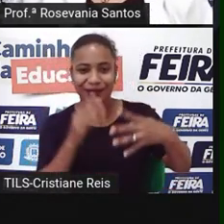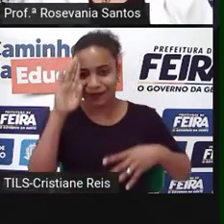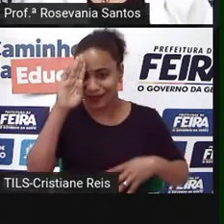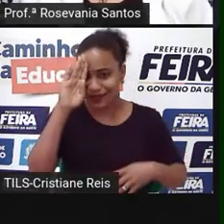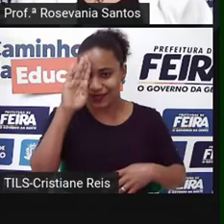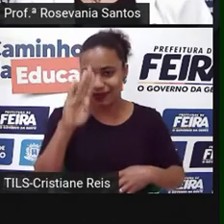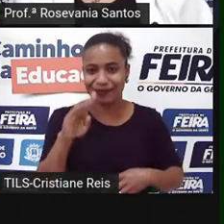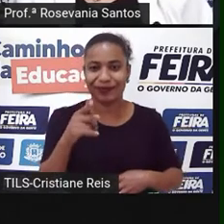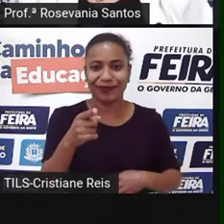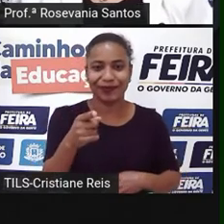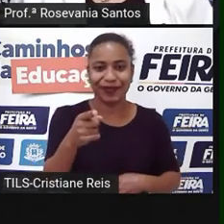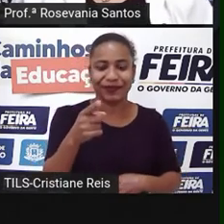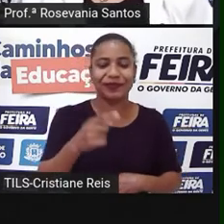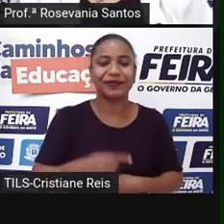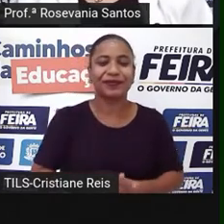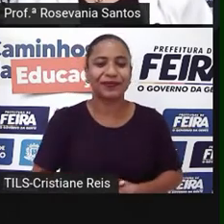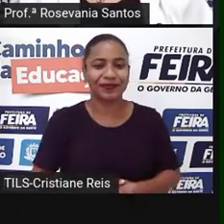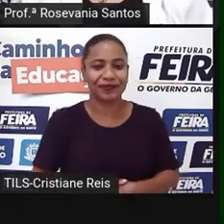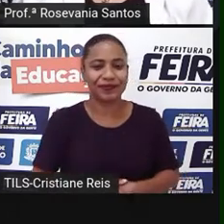Representado, né?